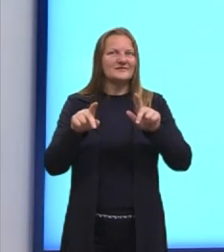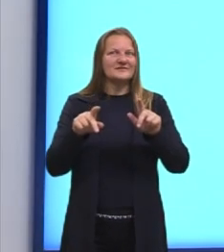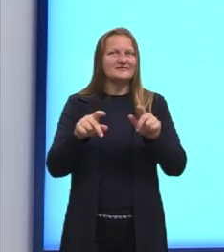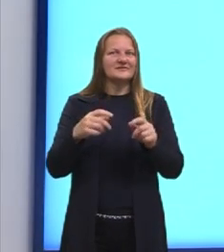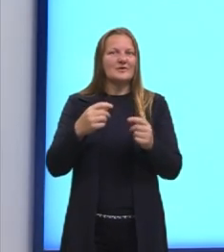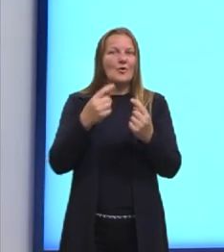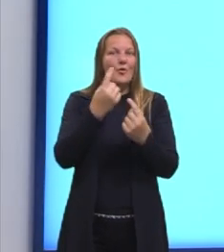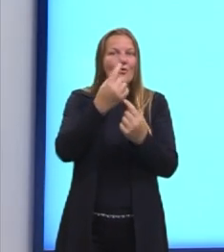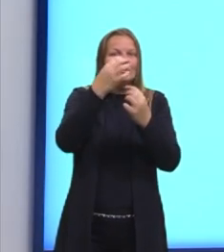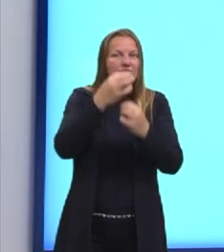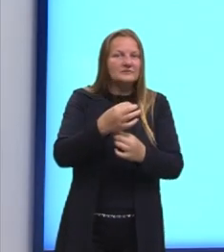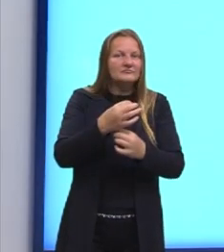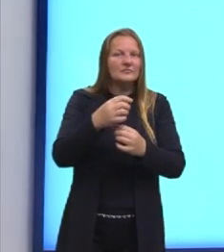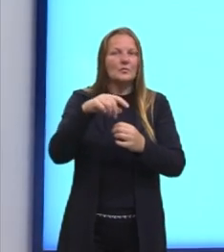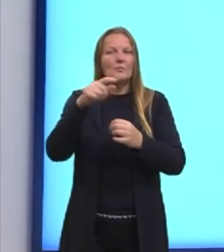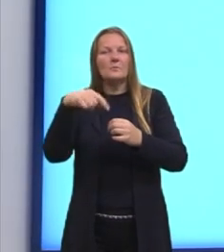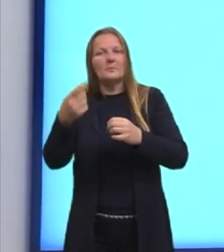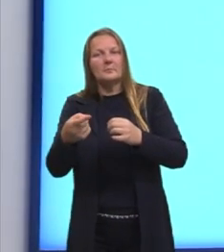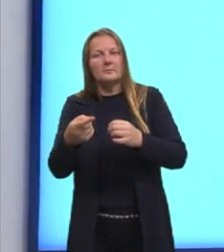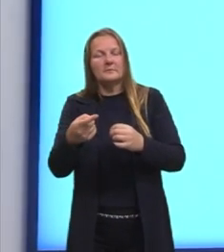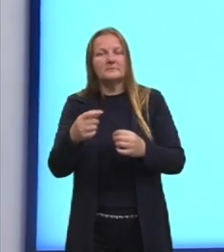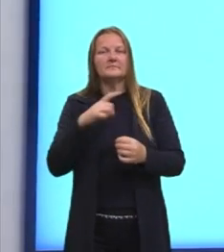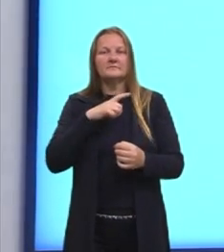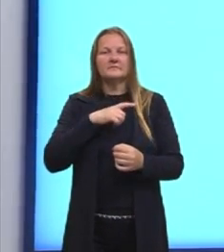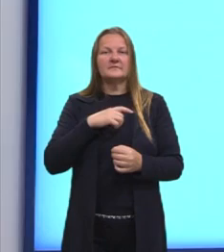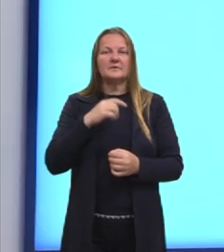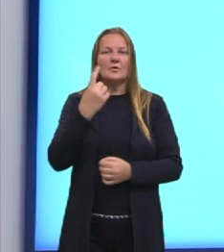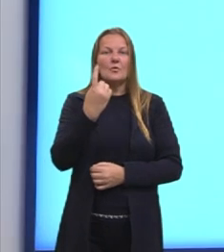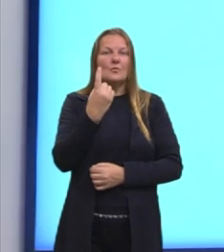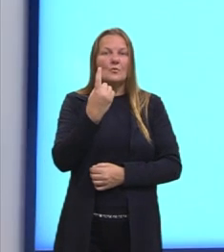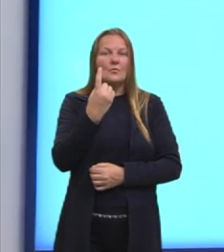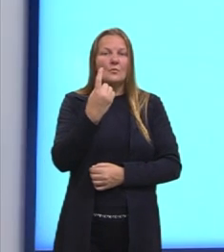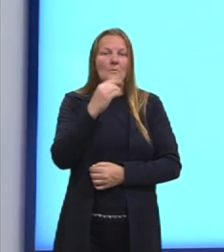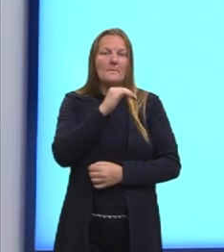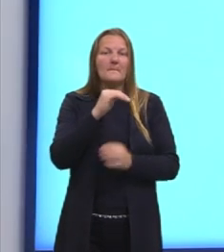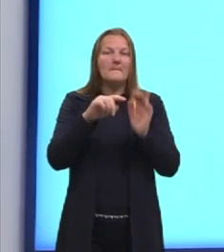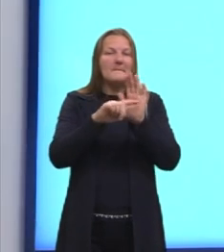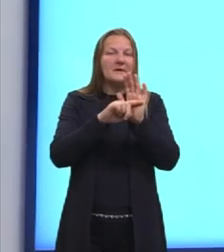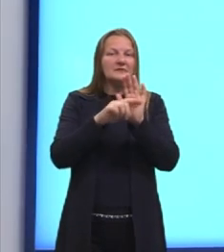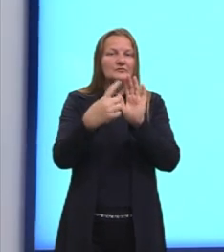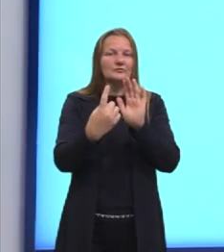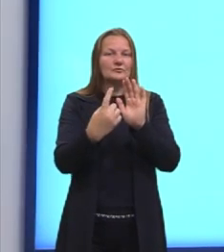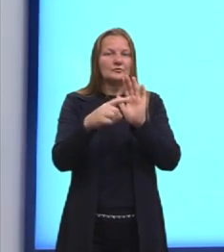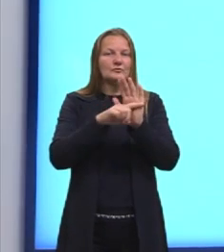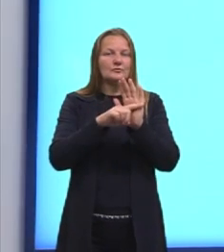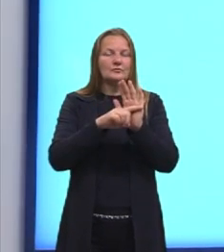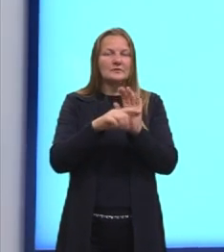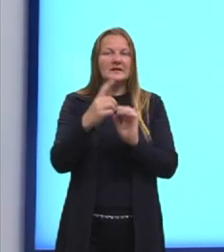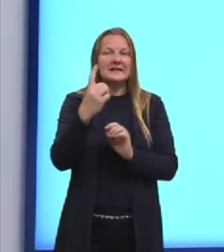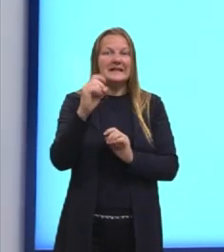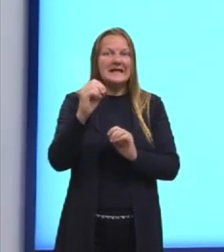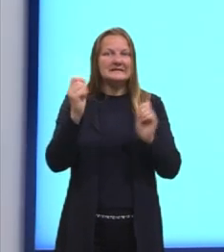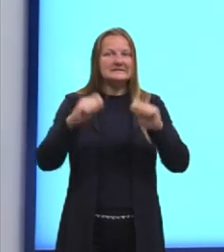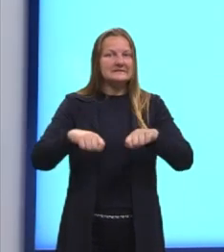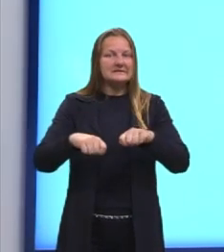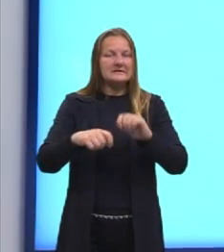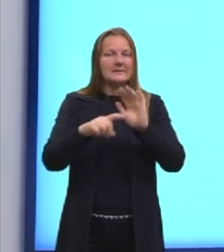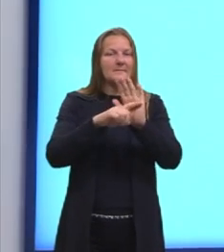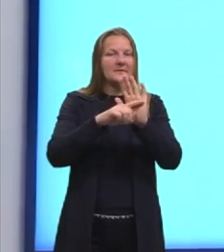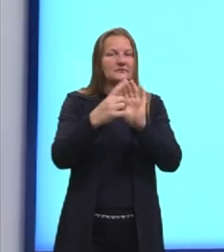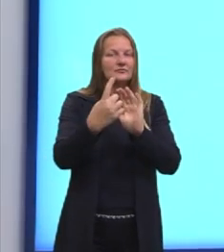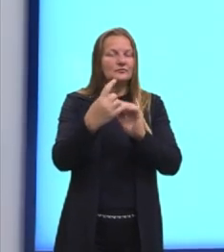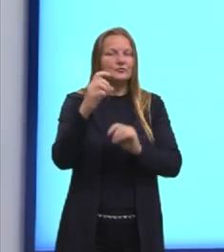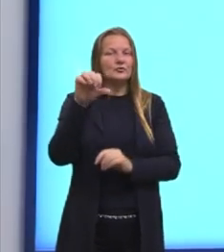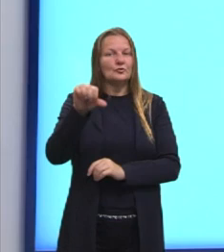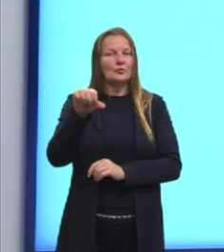já está certo, o próximo eu tenho uma chance a menos. Então, ao invés de ter 10 possibilidades, passa a